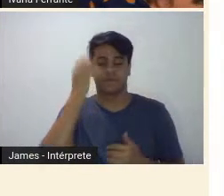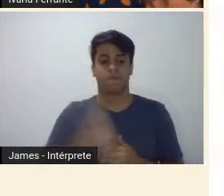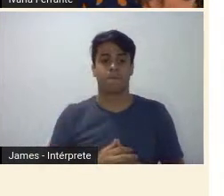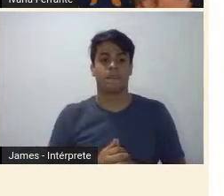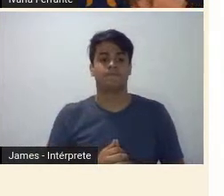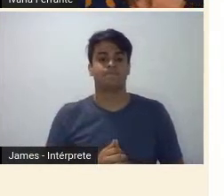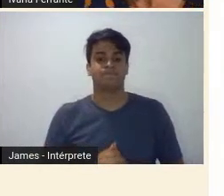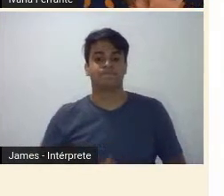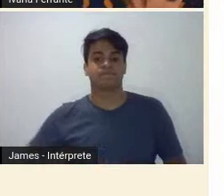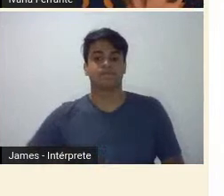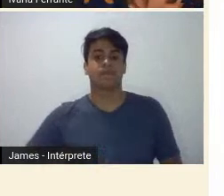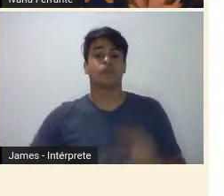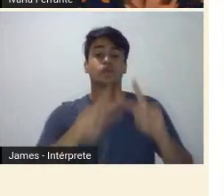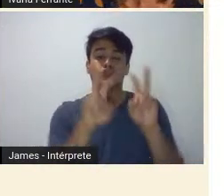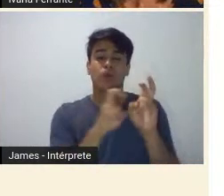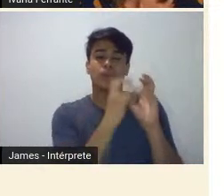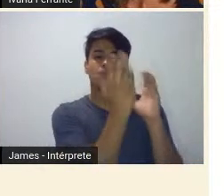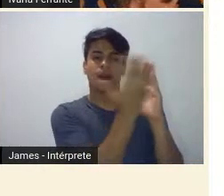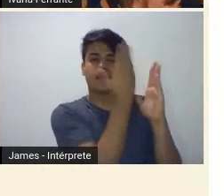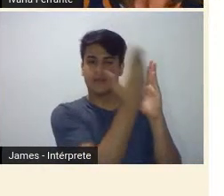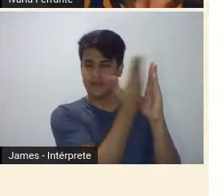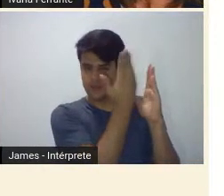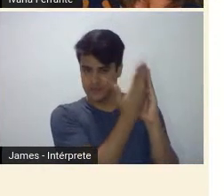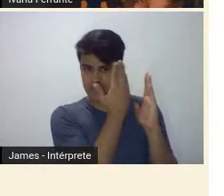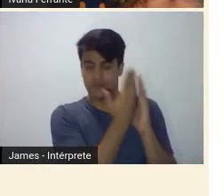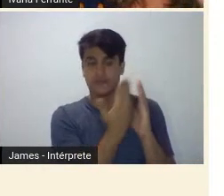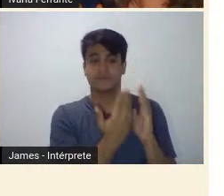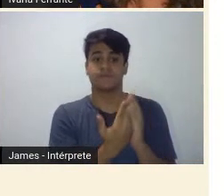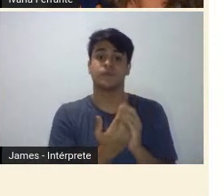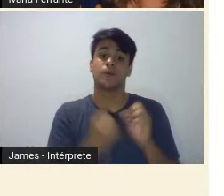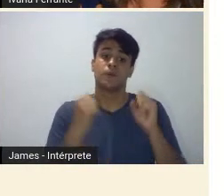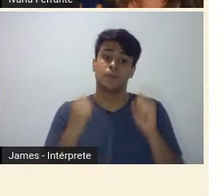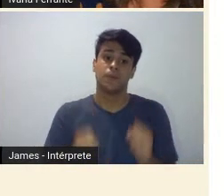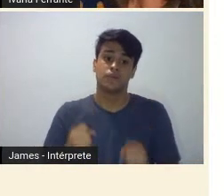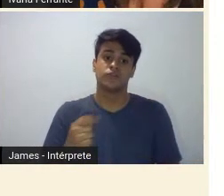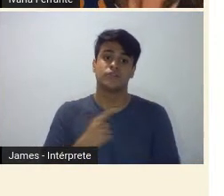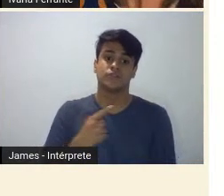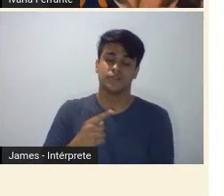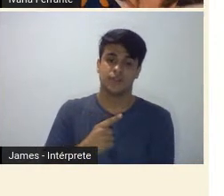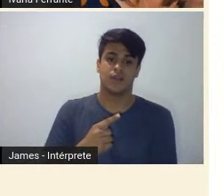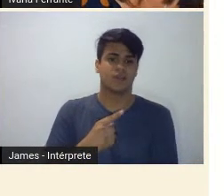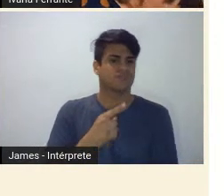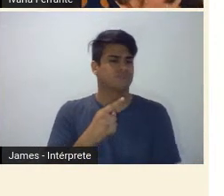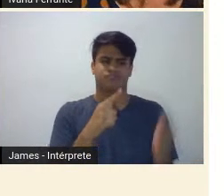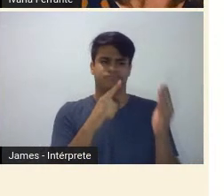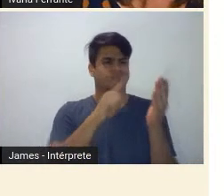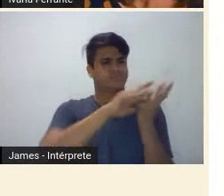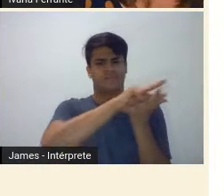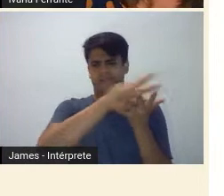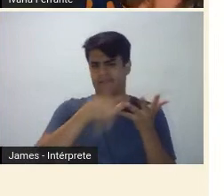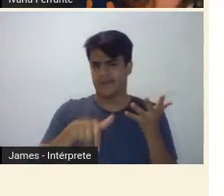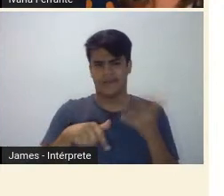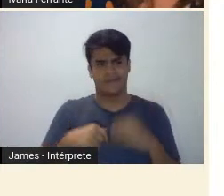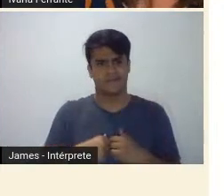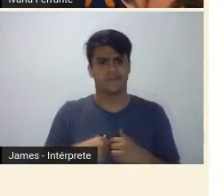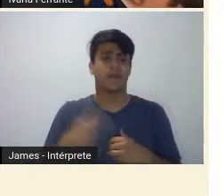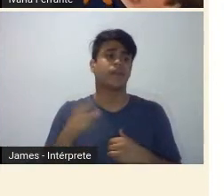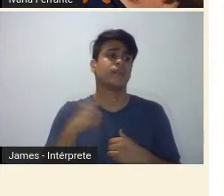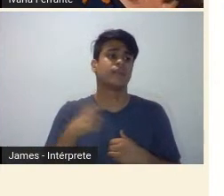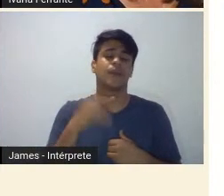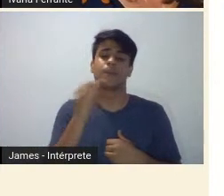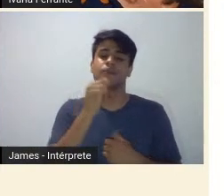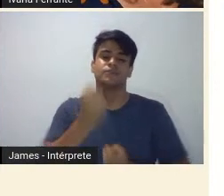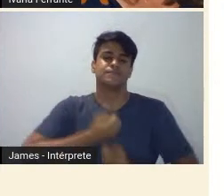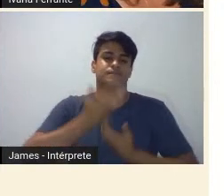nós podemos dizer que a revista publicava de tudo, havia publicações de sonetos clássicos,